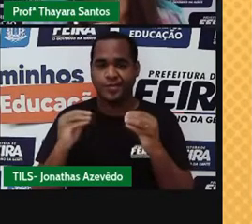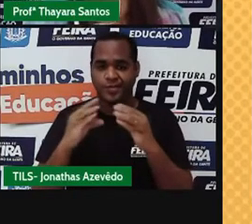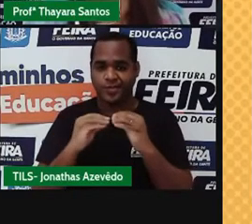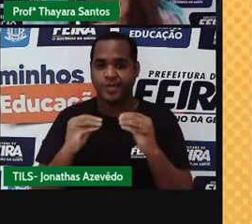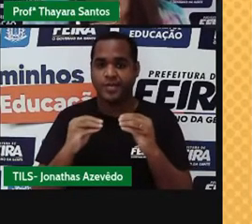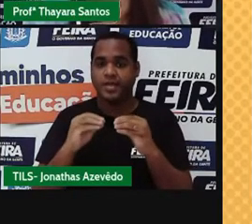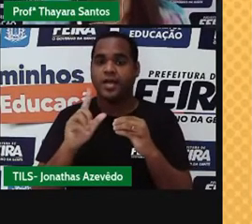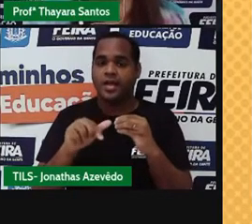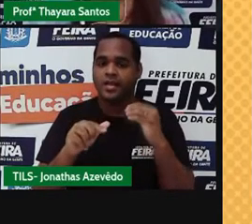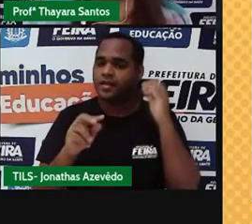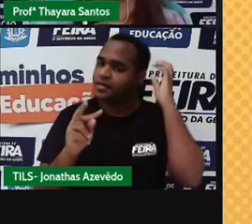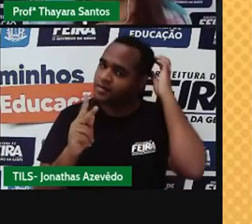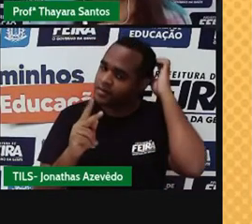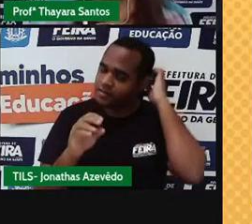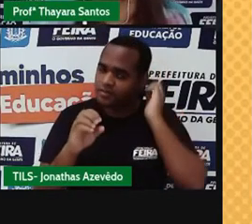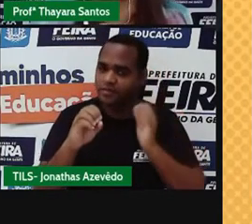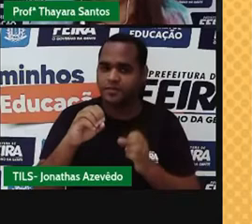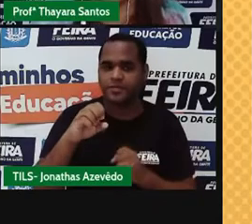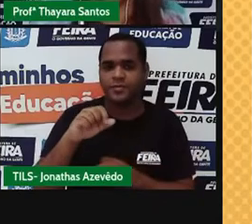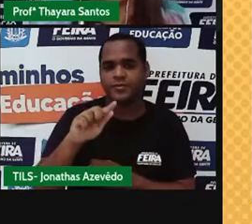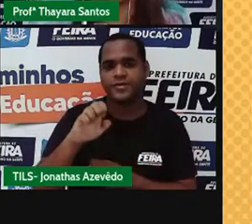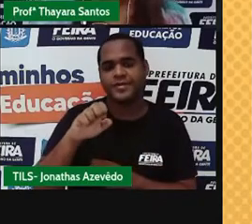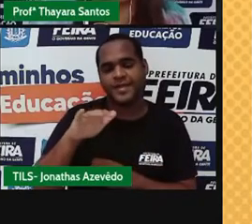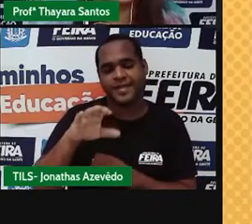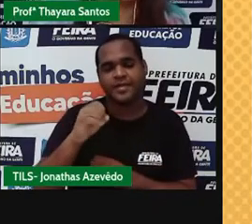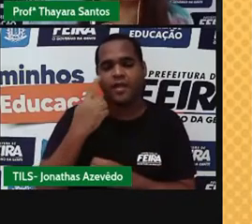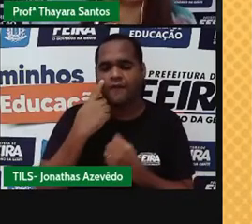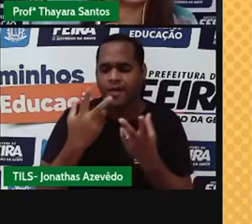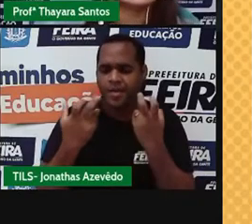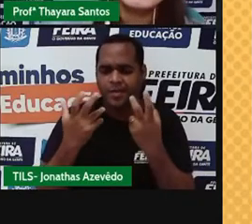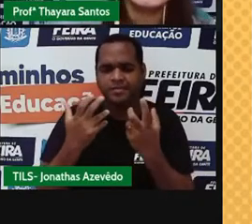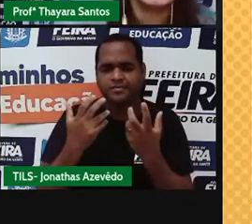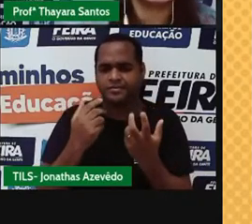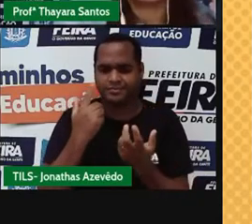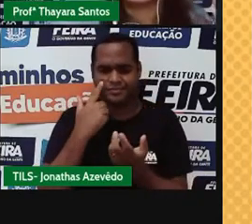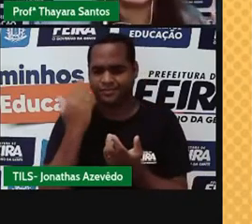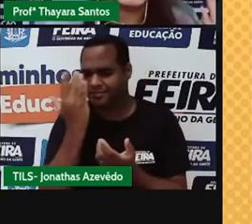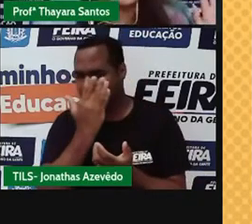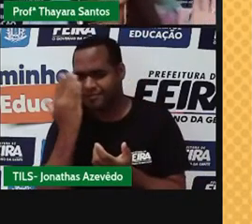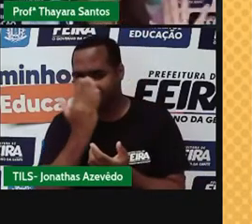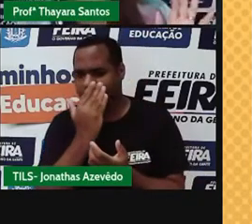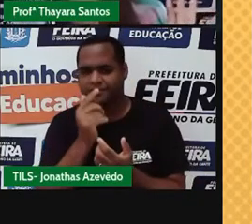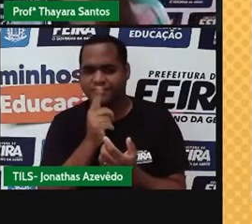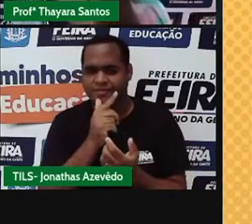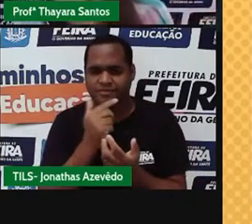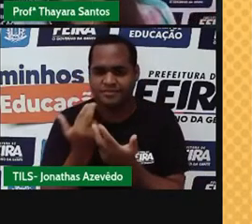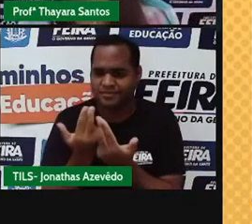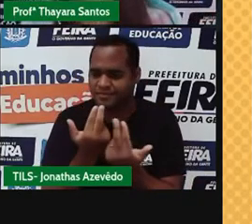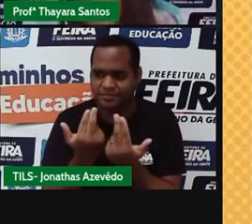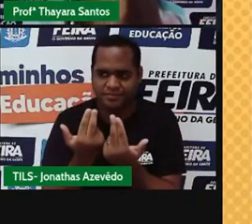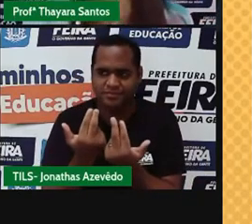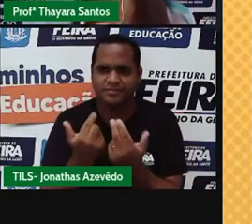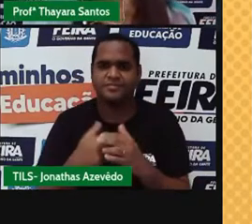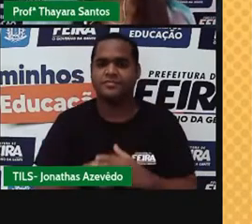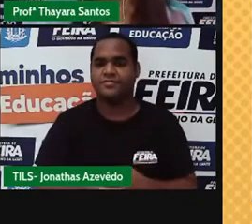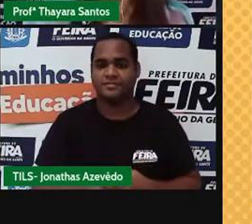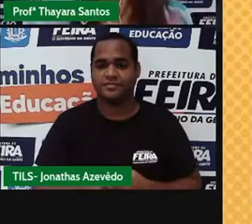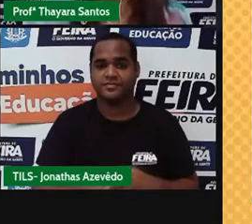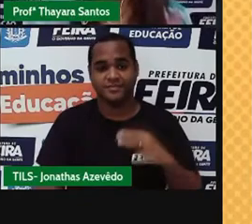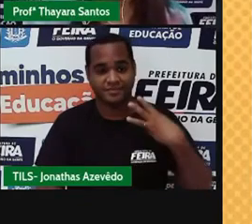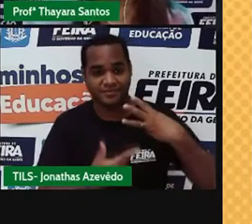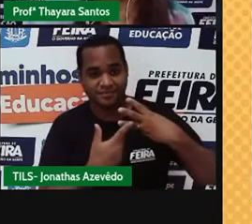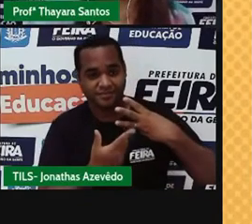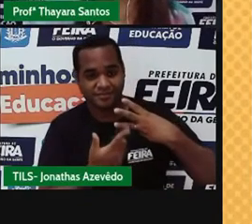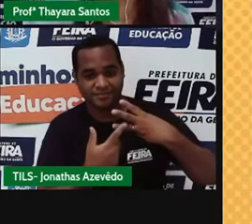mistura homogênea. não consigo identificar as fases diferentes aqui, tá? Uma coisa só. E